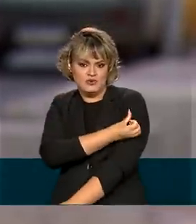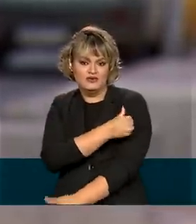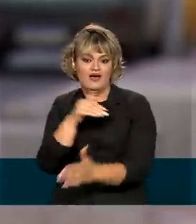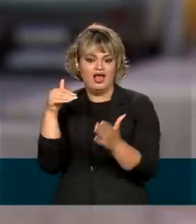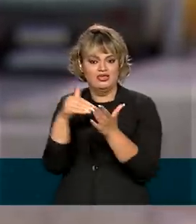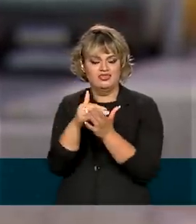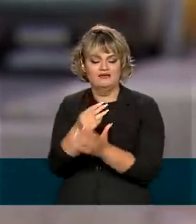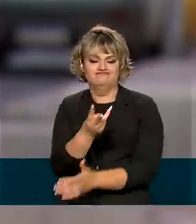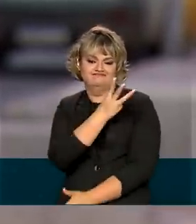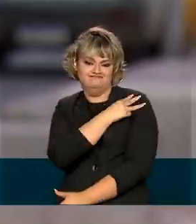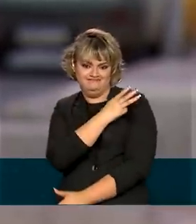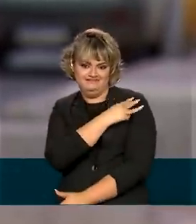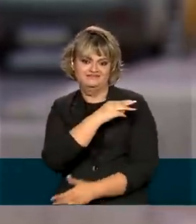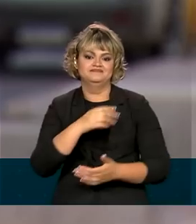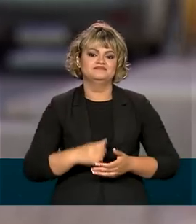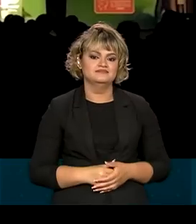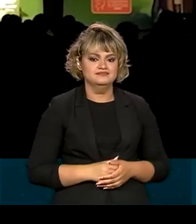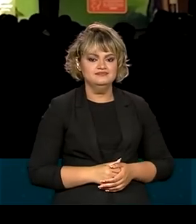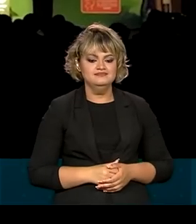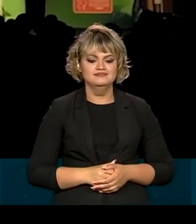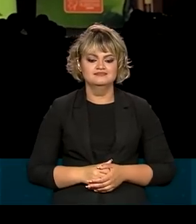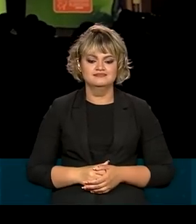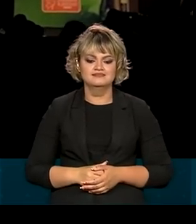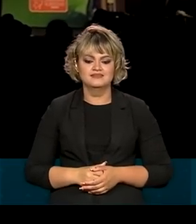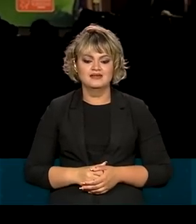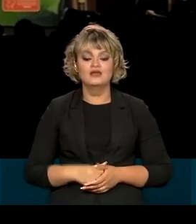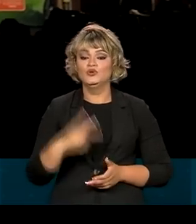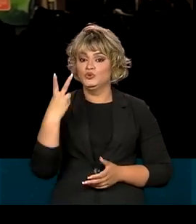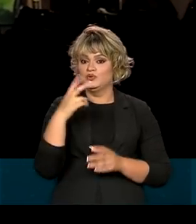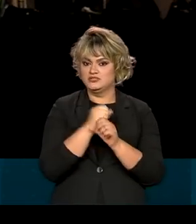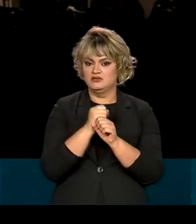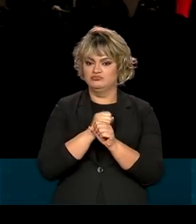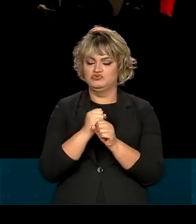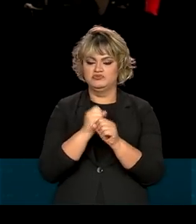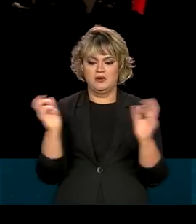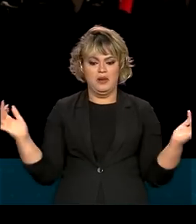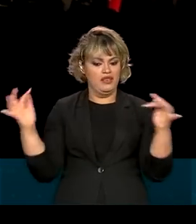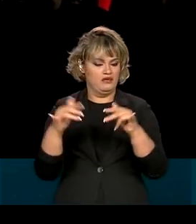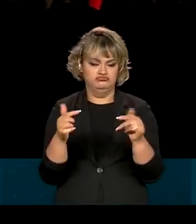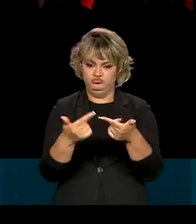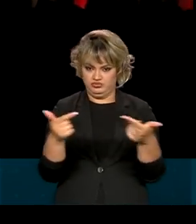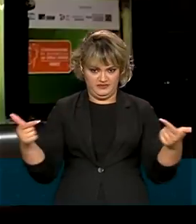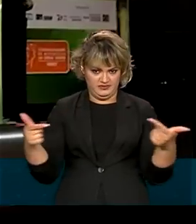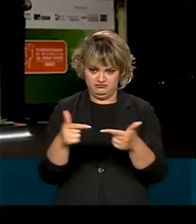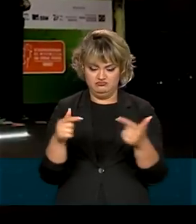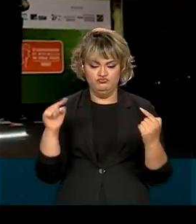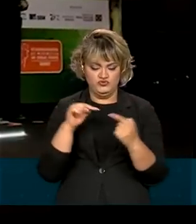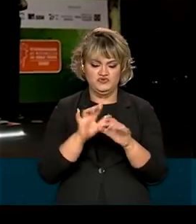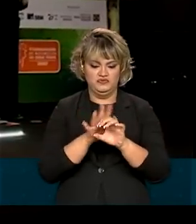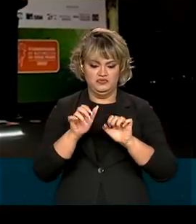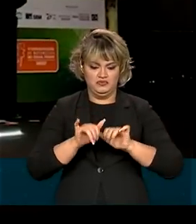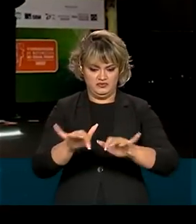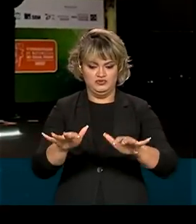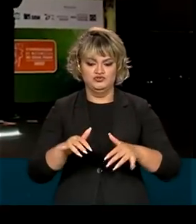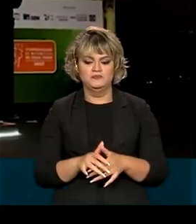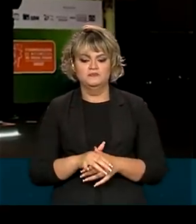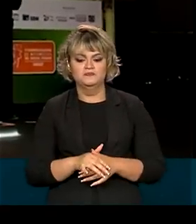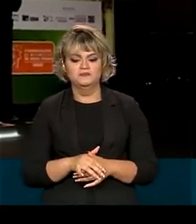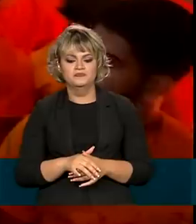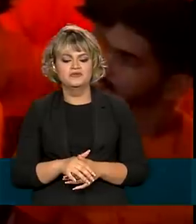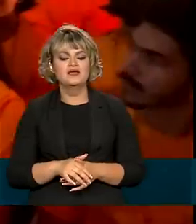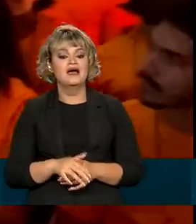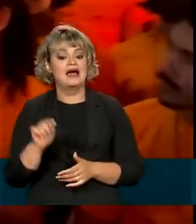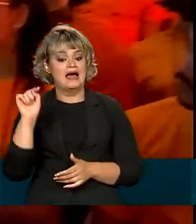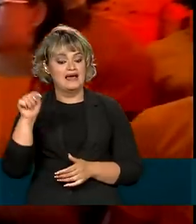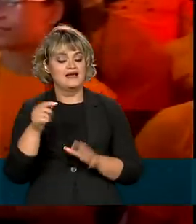3º ano do ensino médio. Depois de dois anos sem realizar cerimônia de premiação por conta da pandemia do coronavírus,